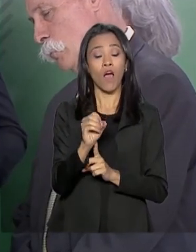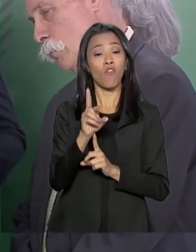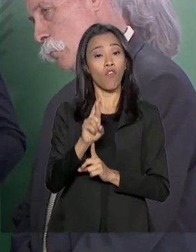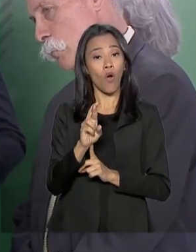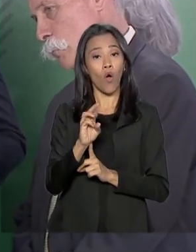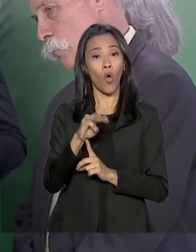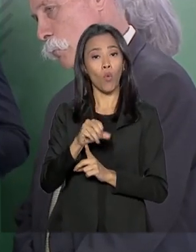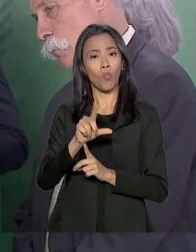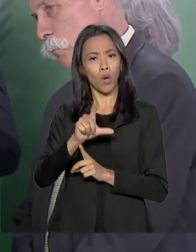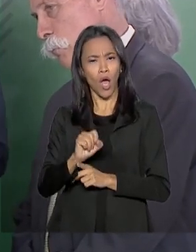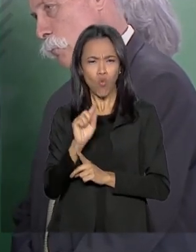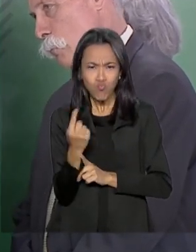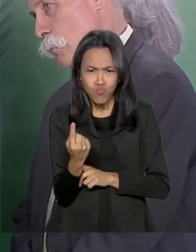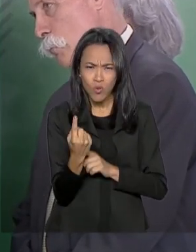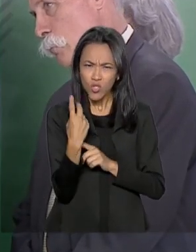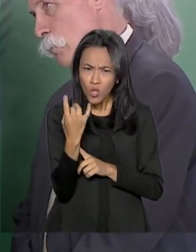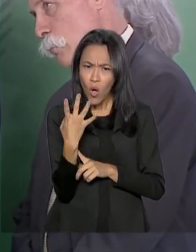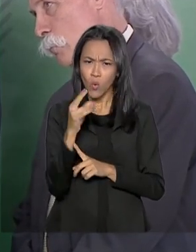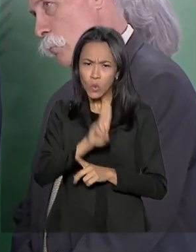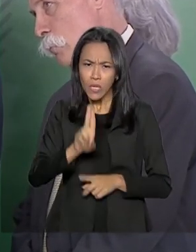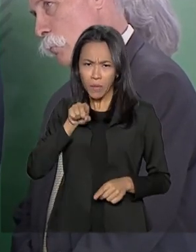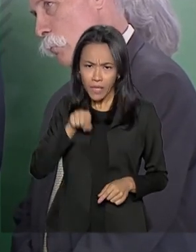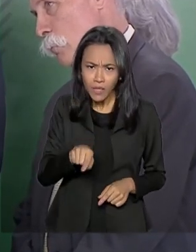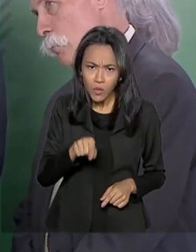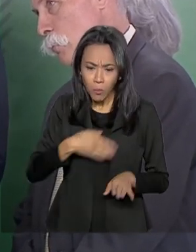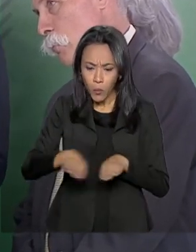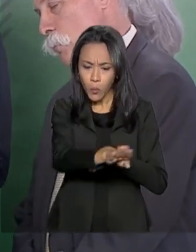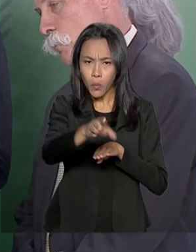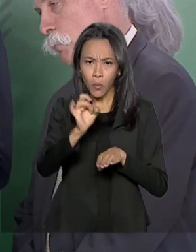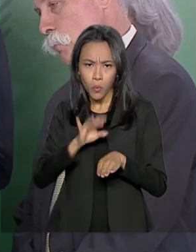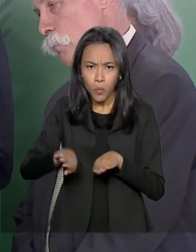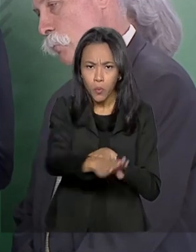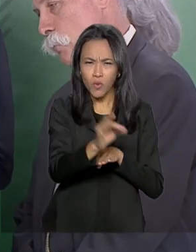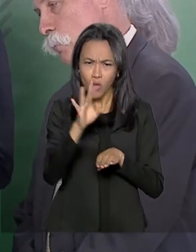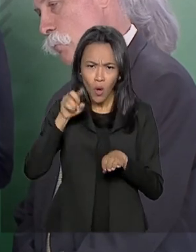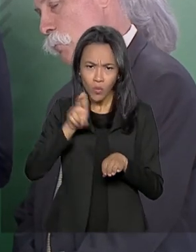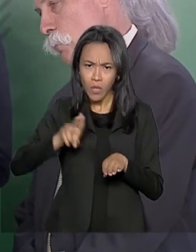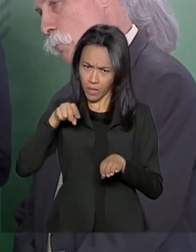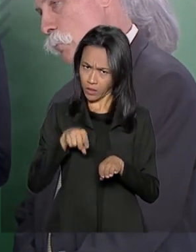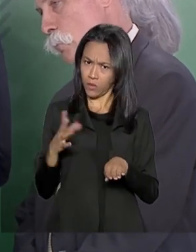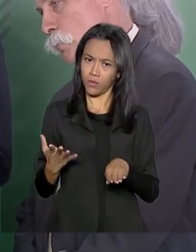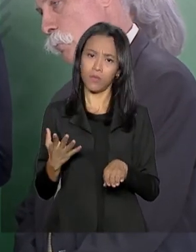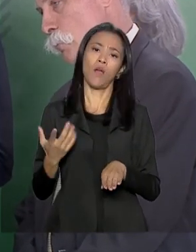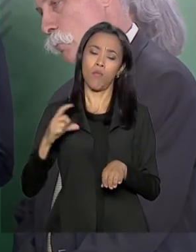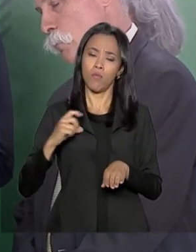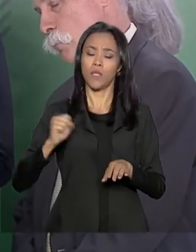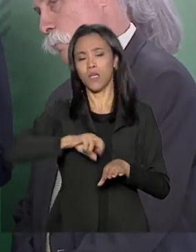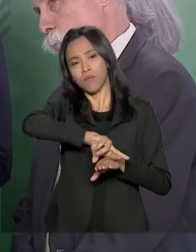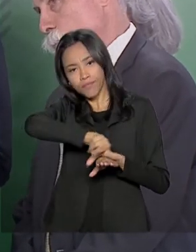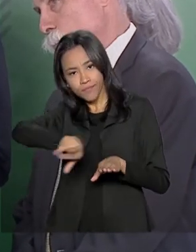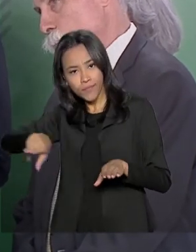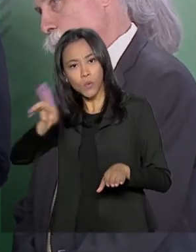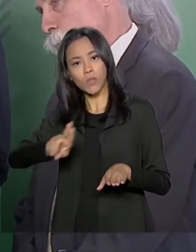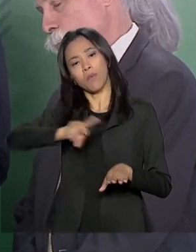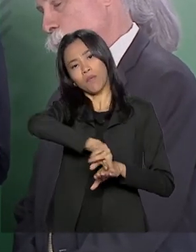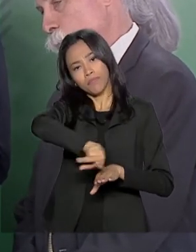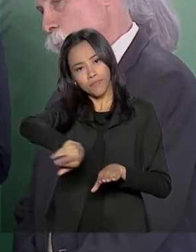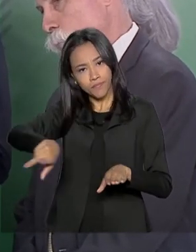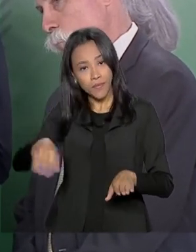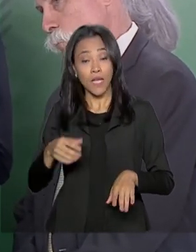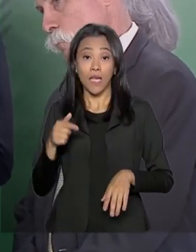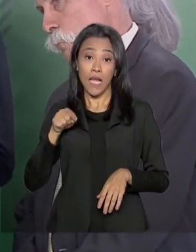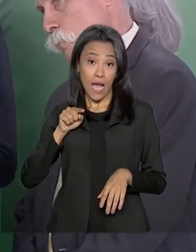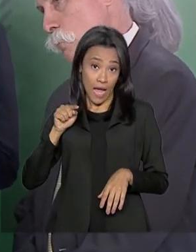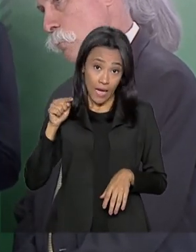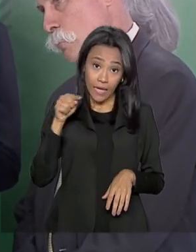há uma possibilidade muito grande da Fórmula E vir aqui para o Brasil também. E aquela região será